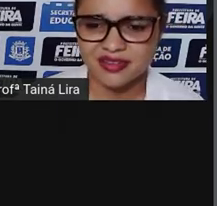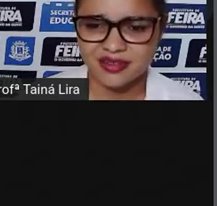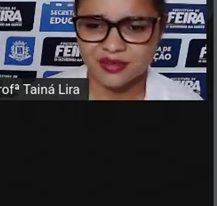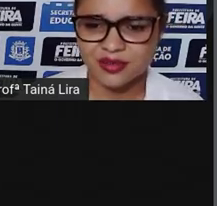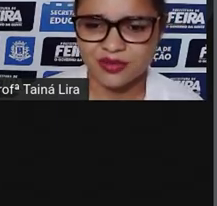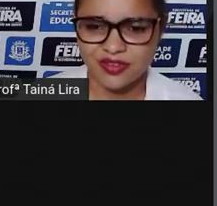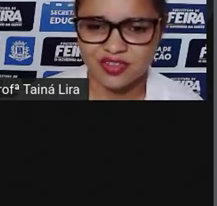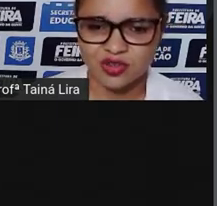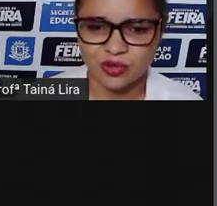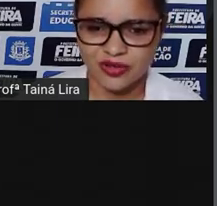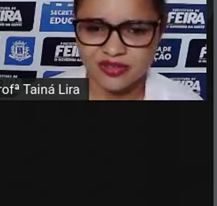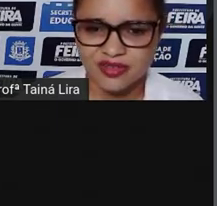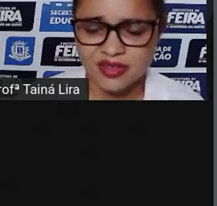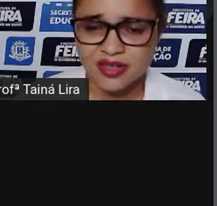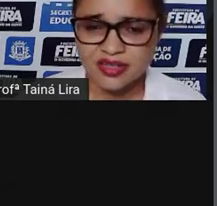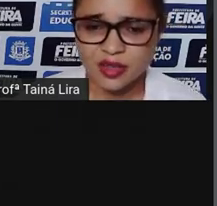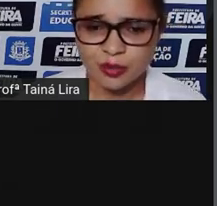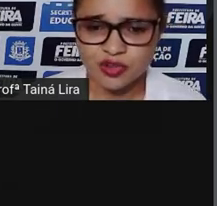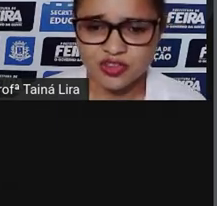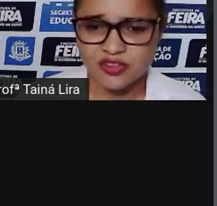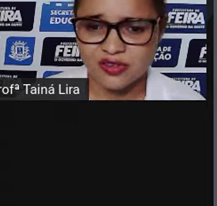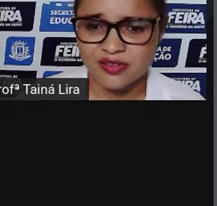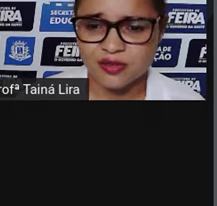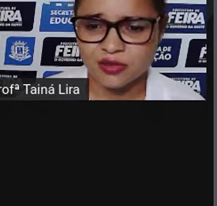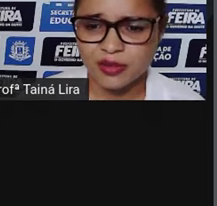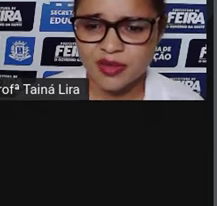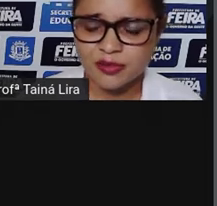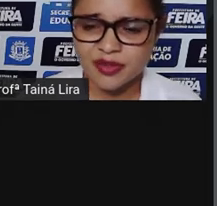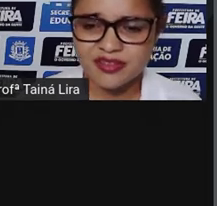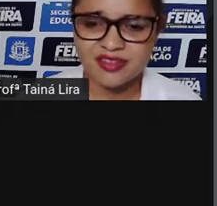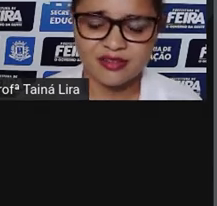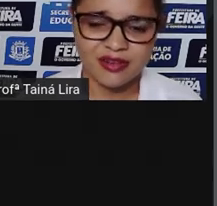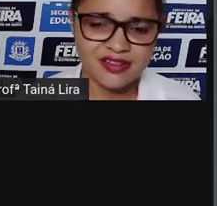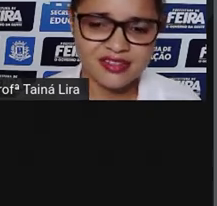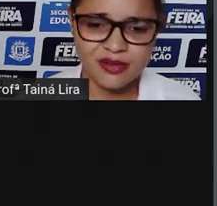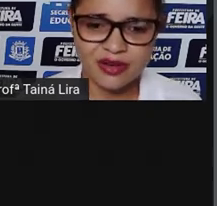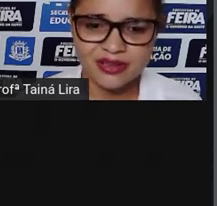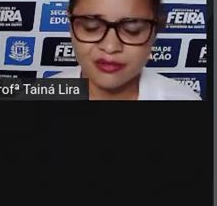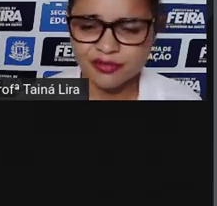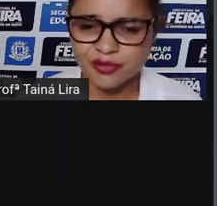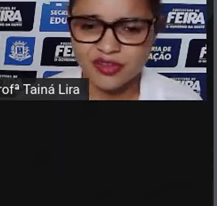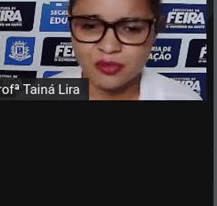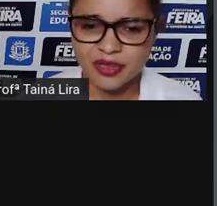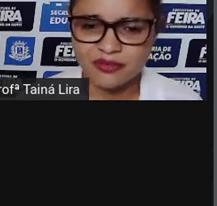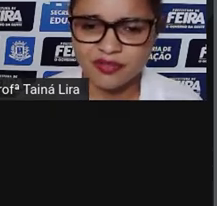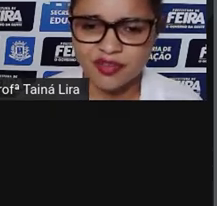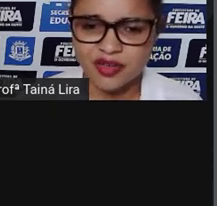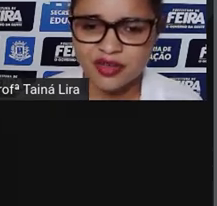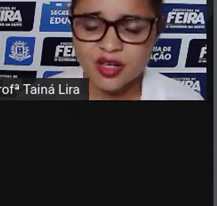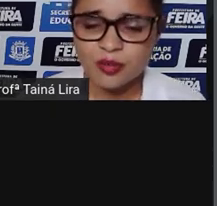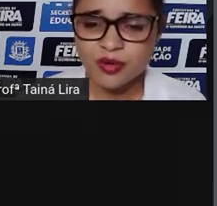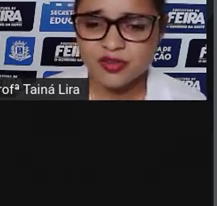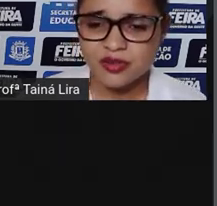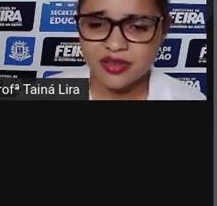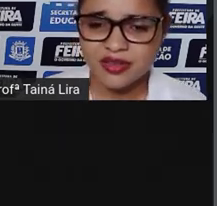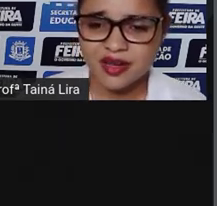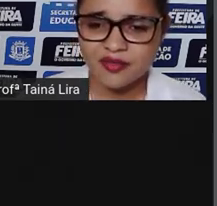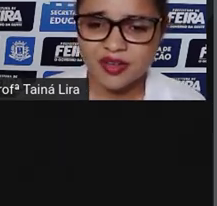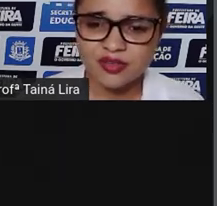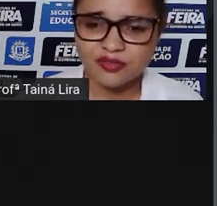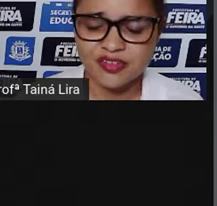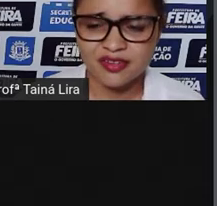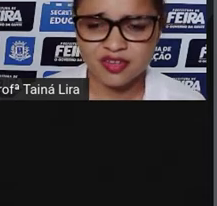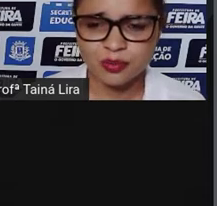representando novas histórias. Depois disso, eles nunca mais precisaram caçar ou cata-frutas para viver, pois o que